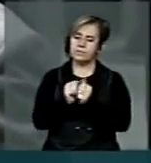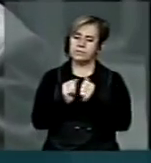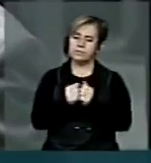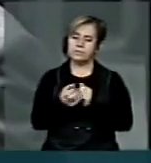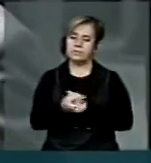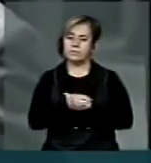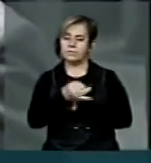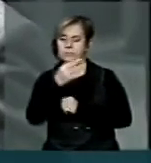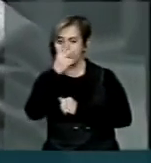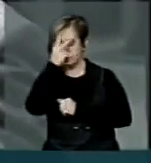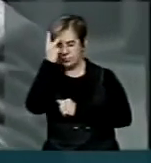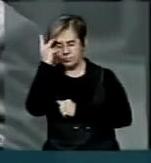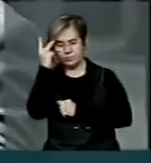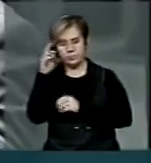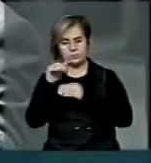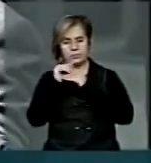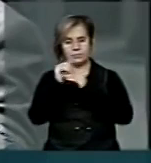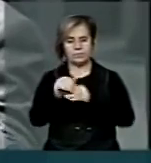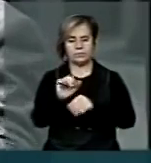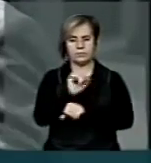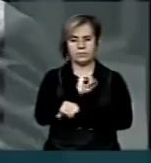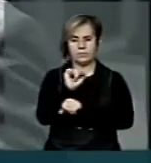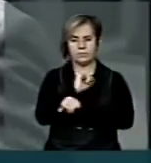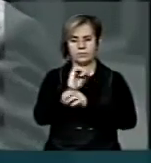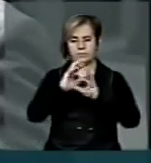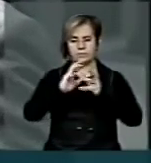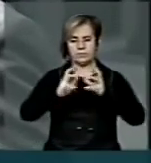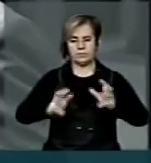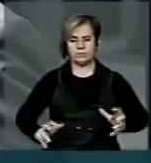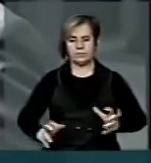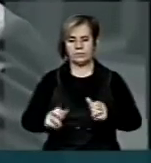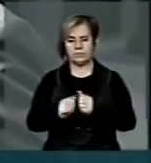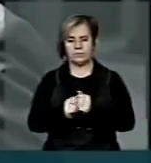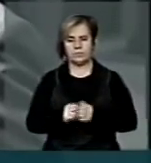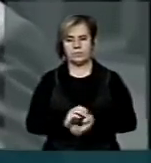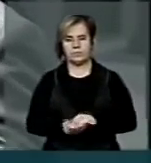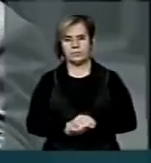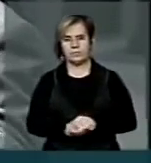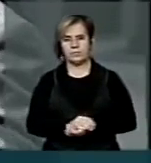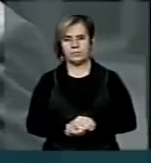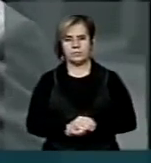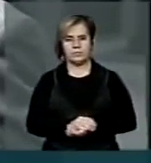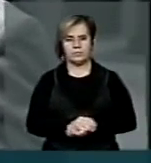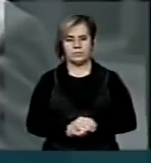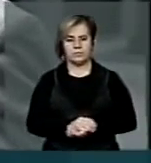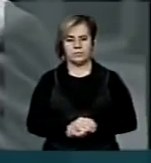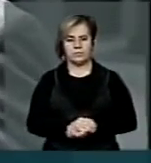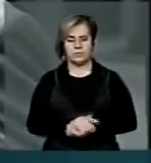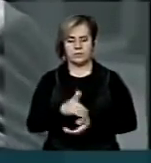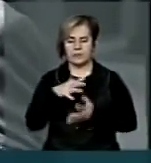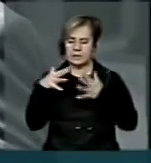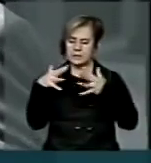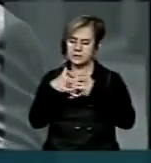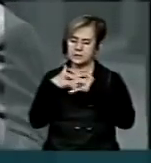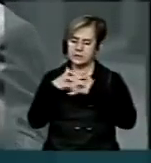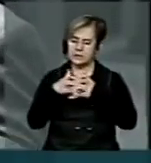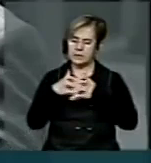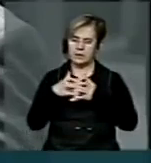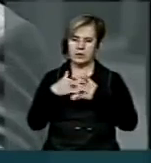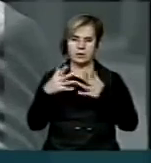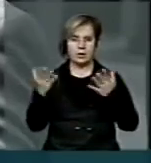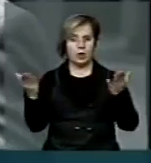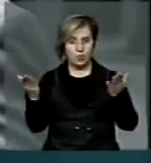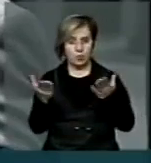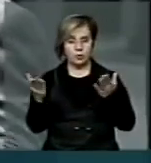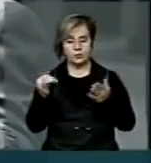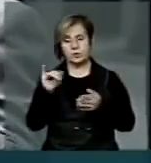gerando conflitos. E hoje, quem quer